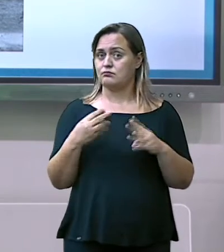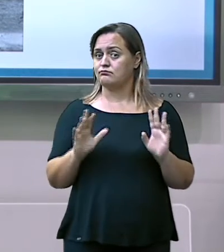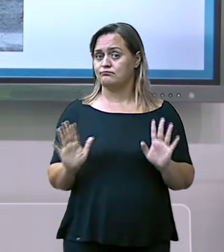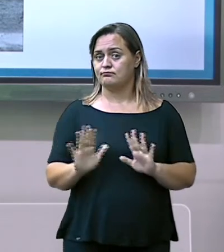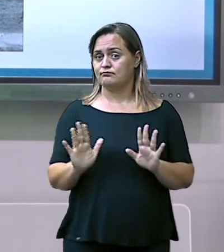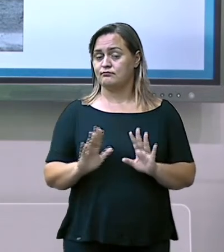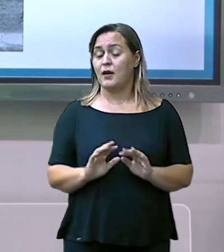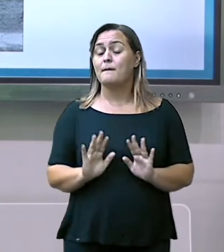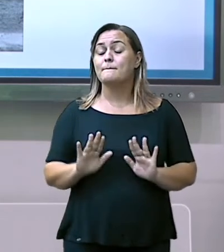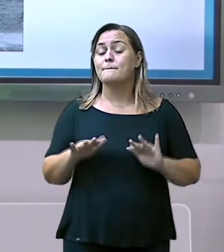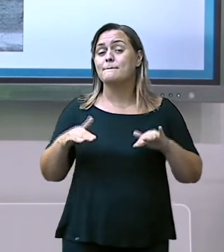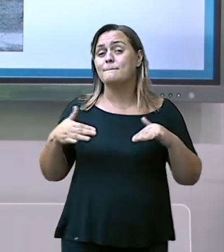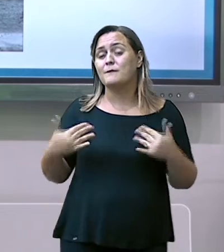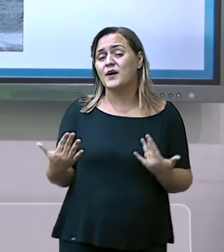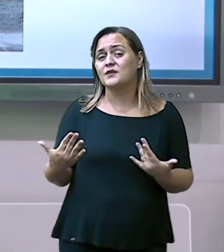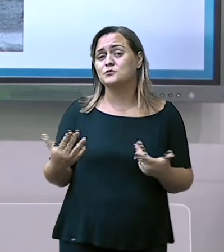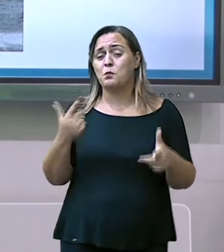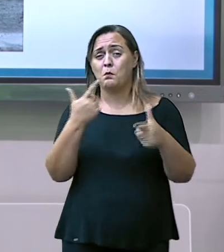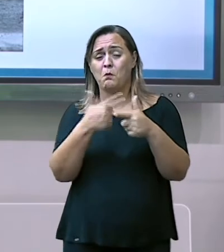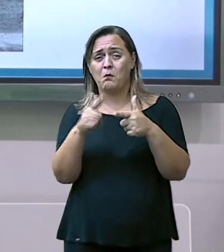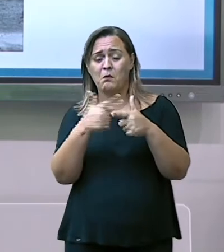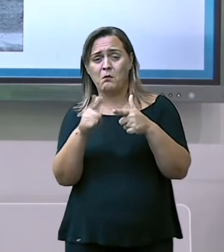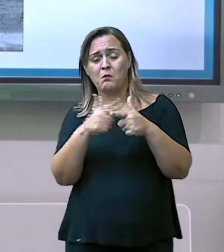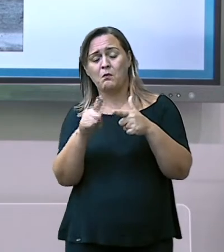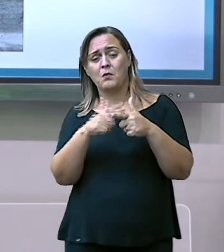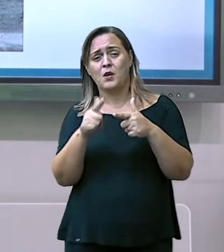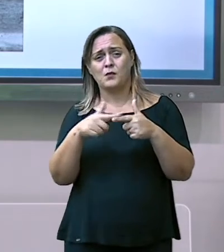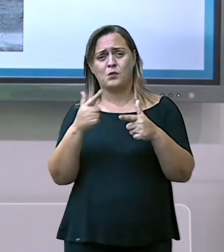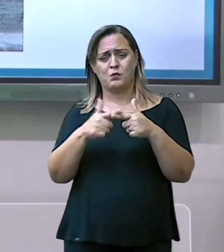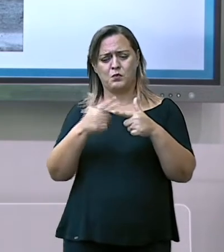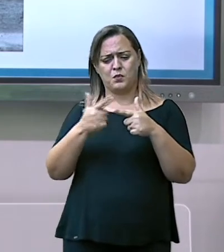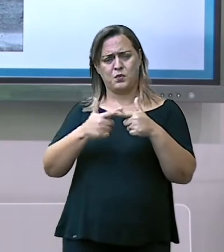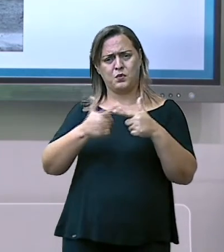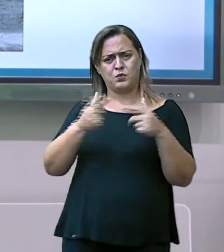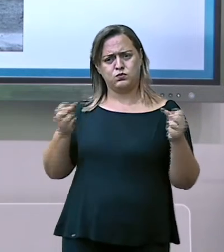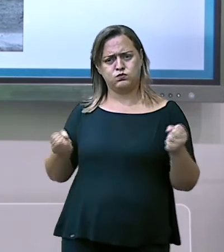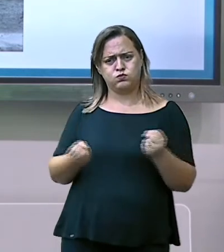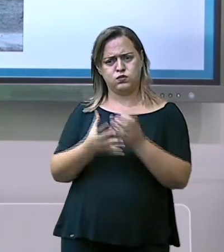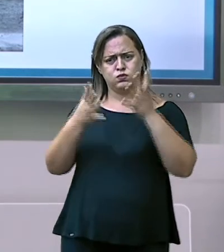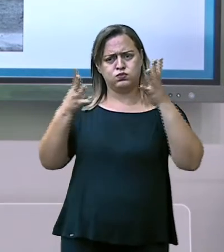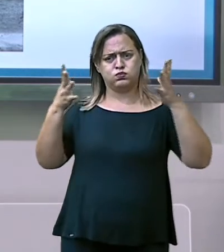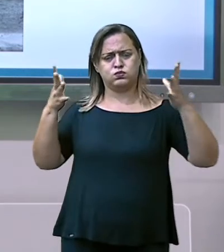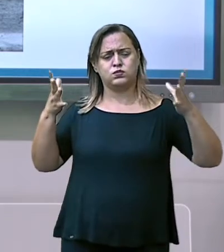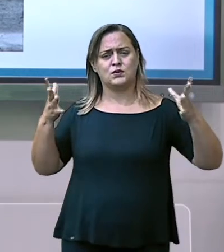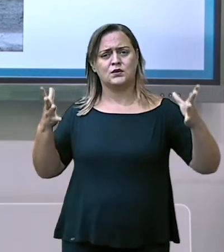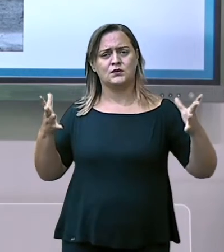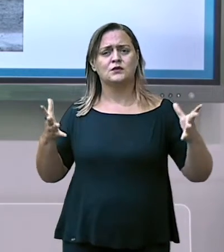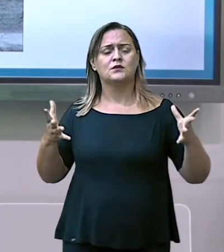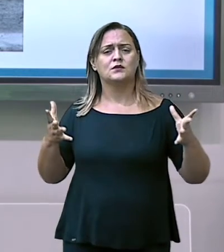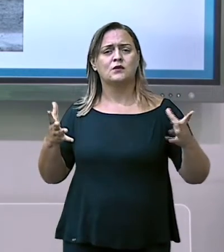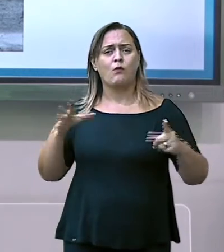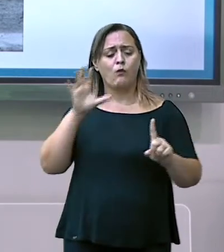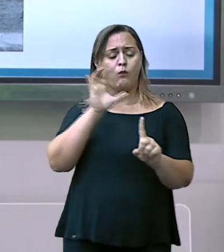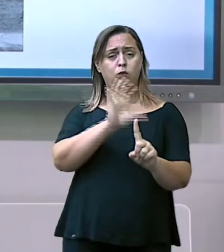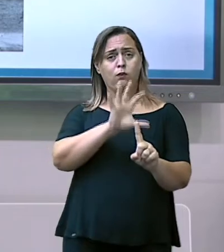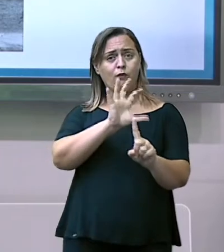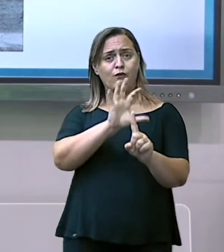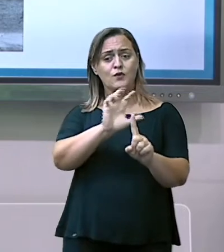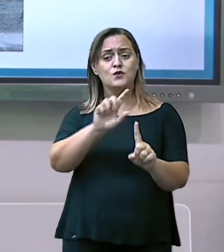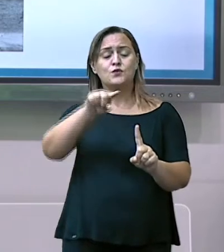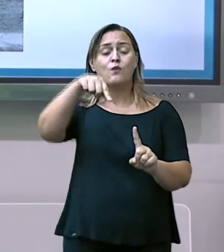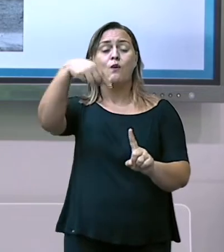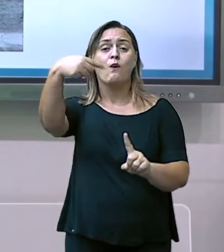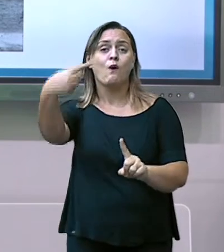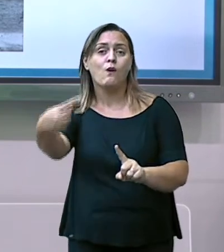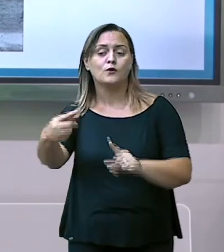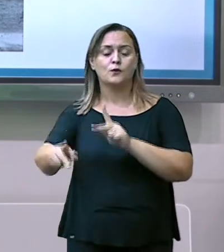consequência desse ato atingiu habitantes de outras ilhas.